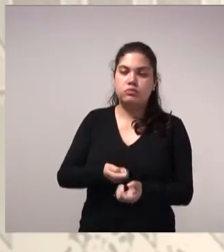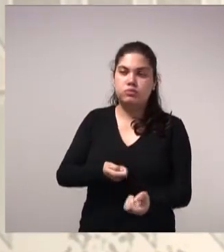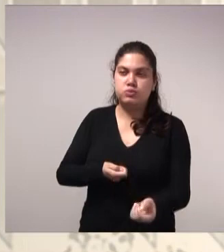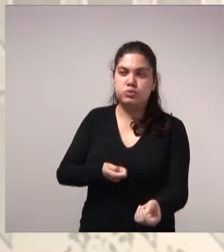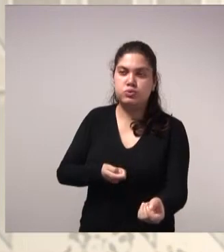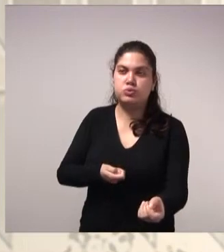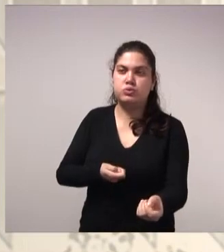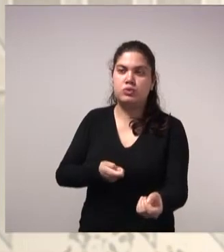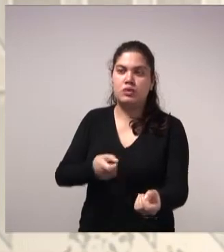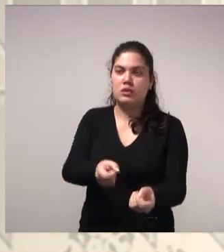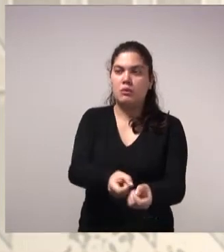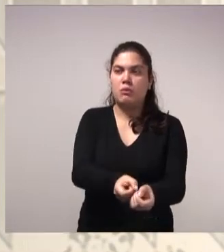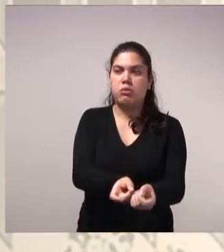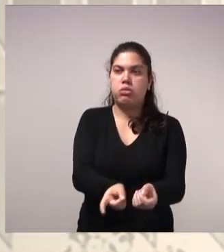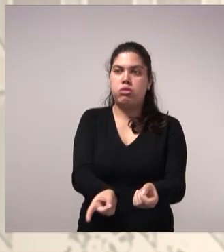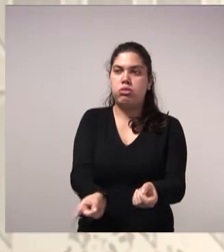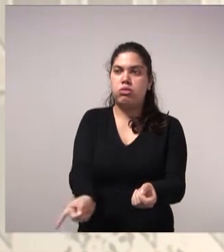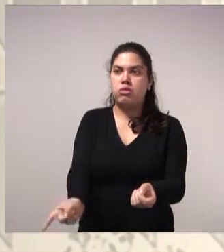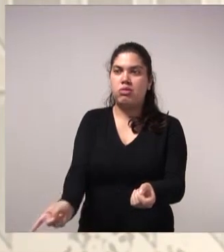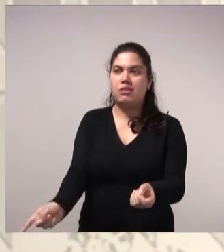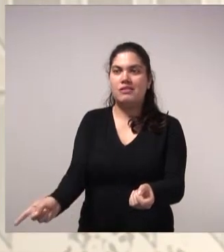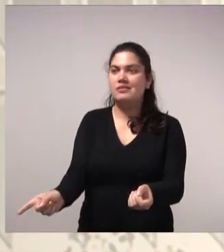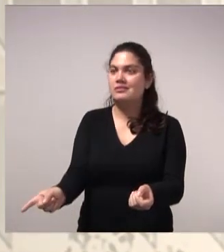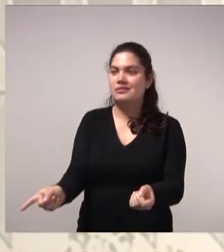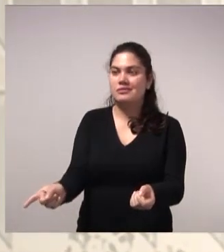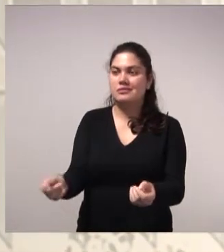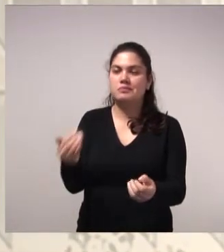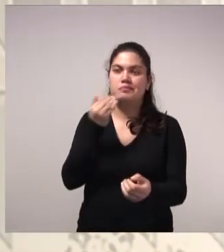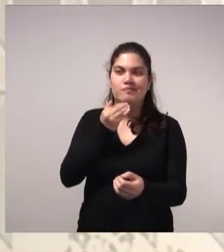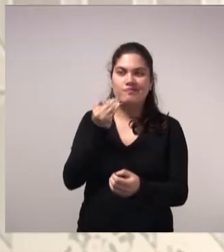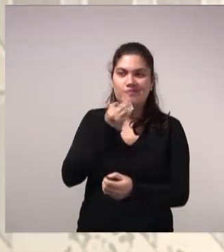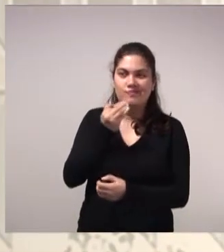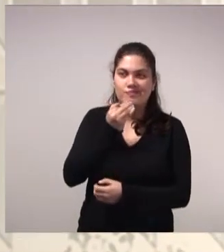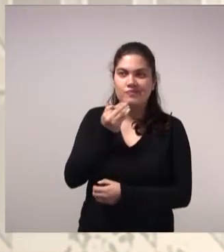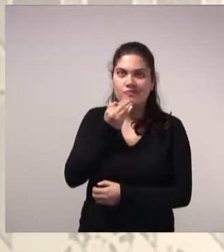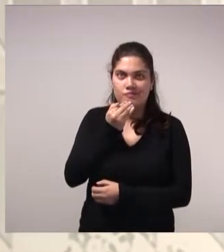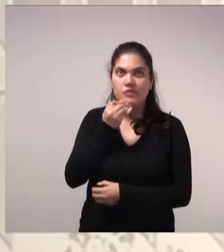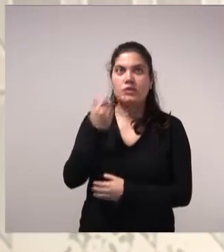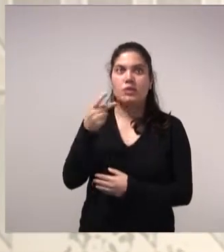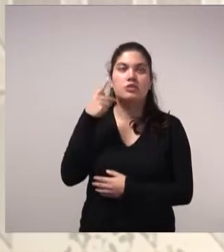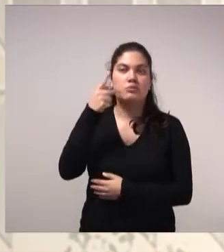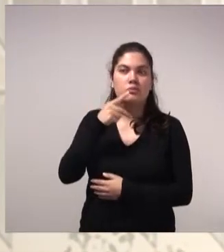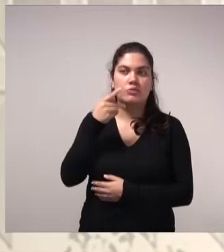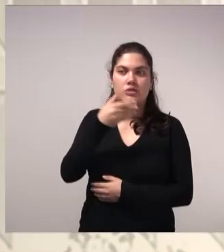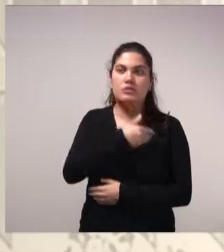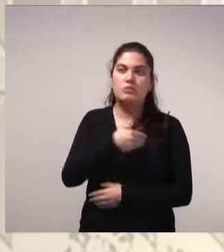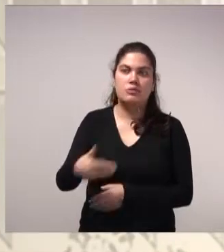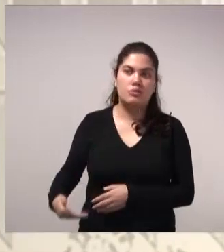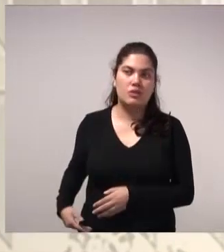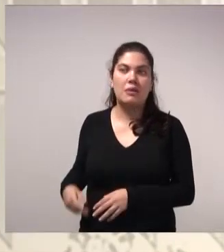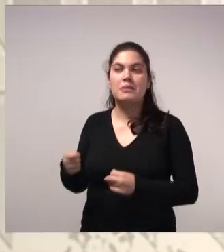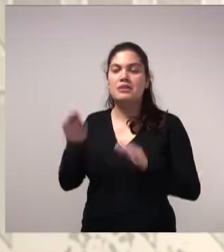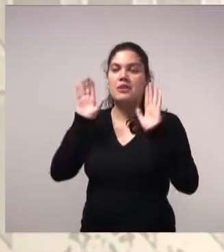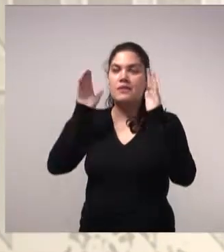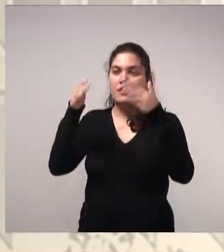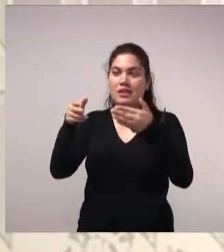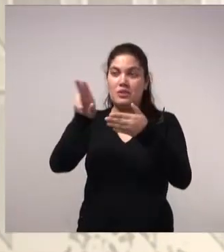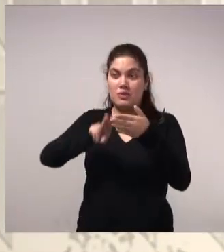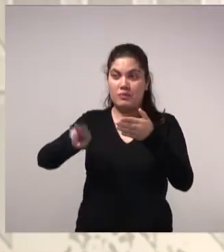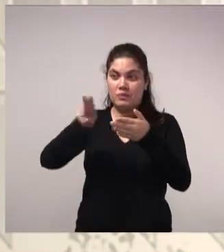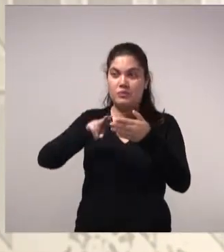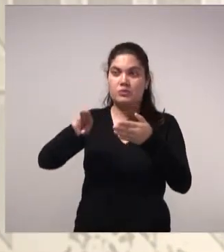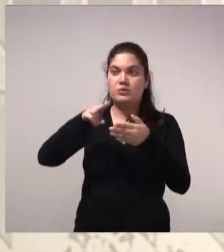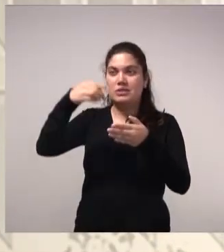padrão de qualidade. Então, acho que as políticas públicas devem ser focadas no uso racional para